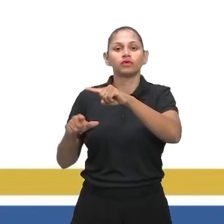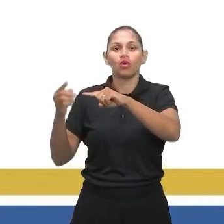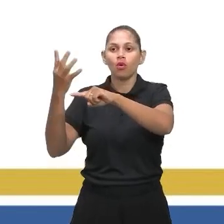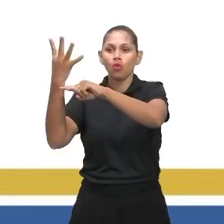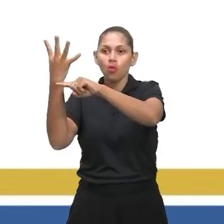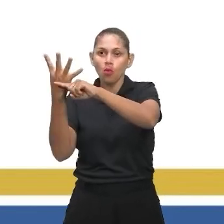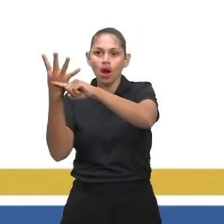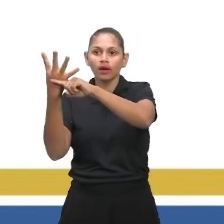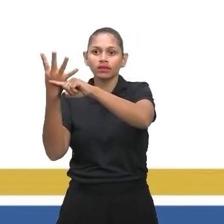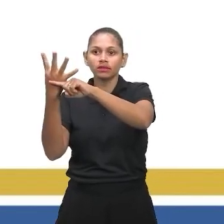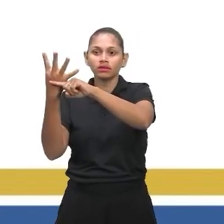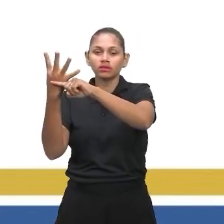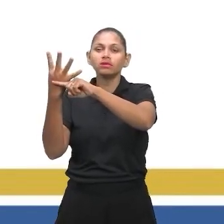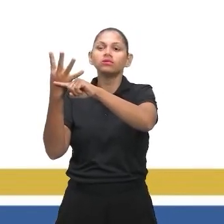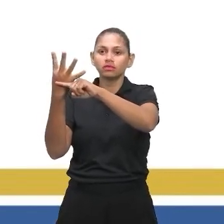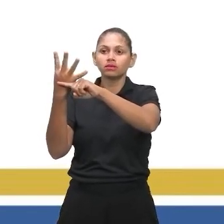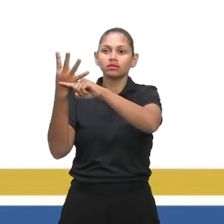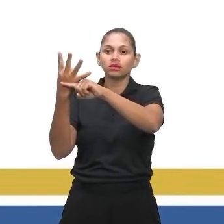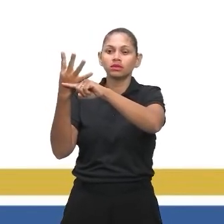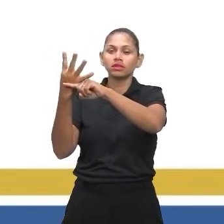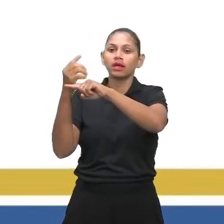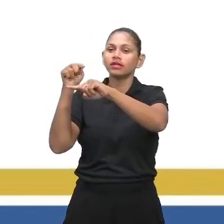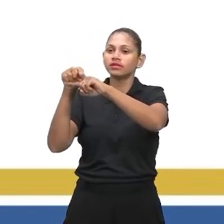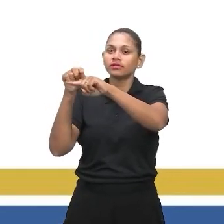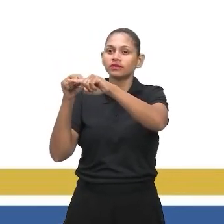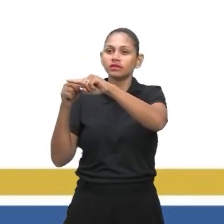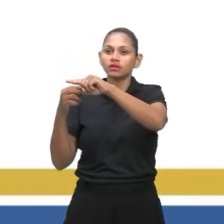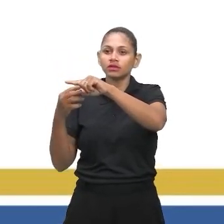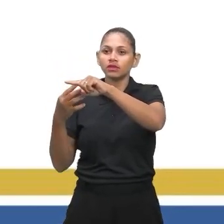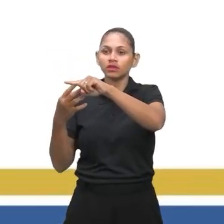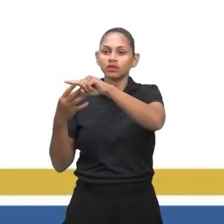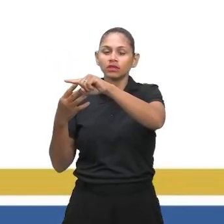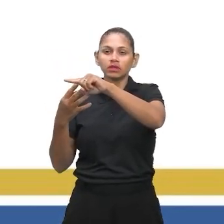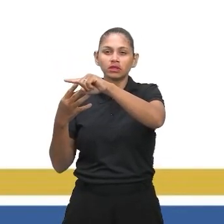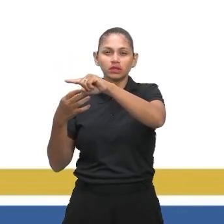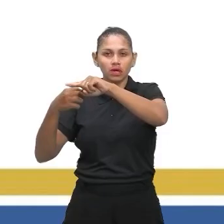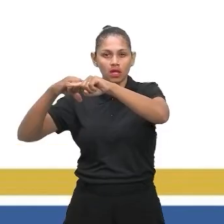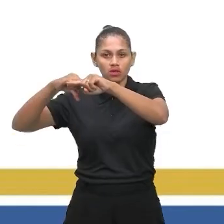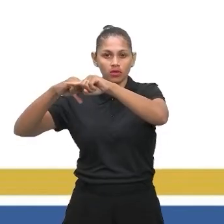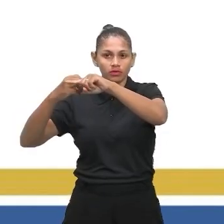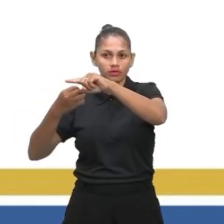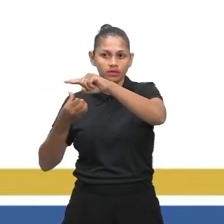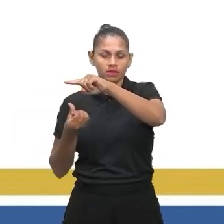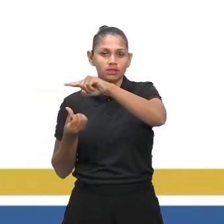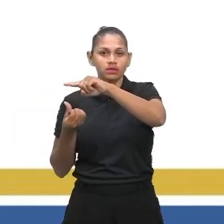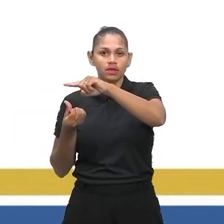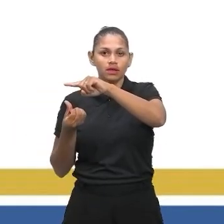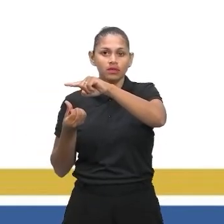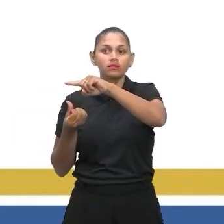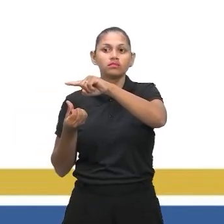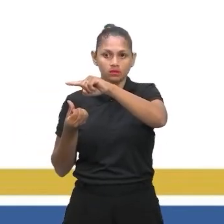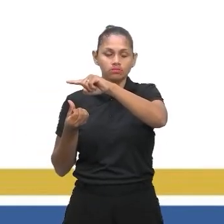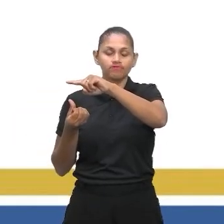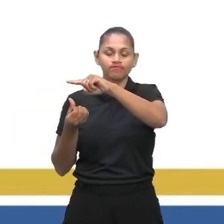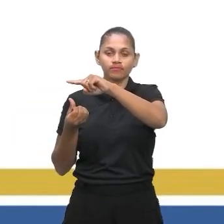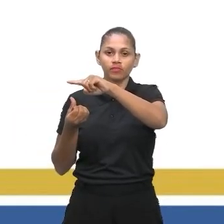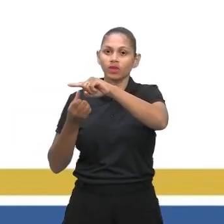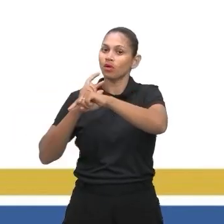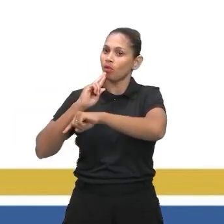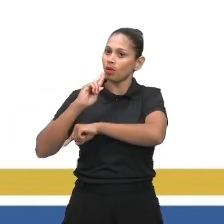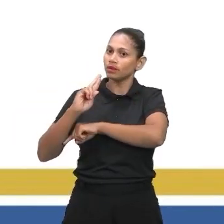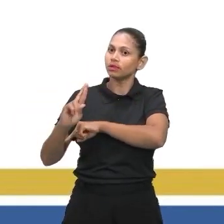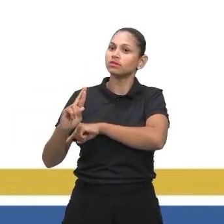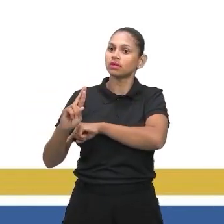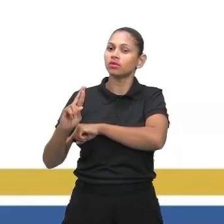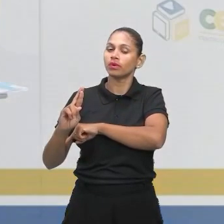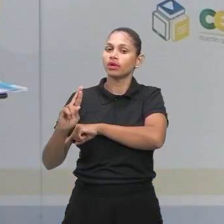4 dividido por 4. Ah, professor, dá 1. E 96 por 4? Dá quanto? 24. Então, tem o 1 sobre